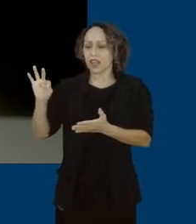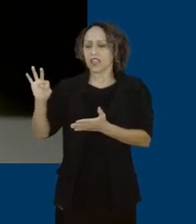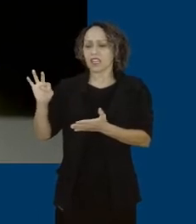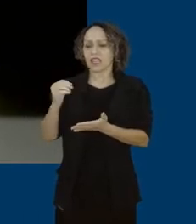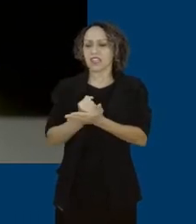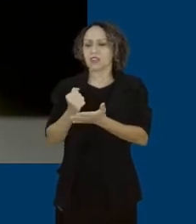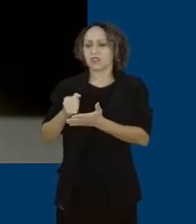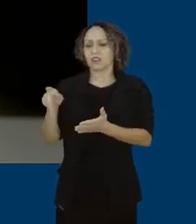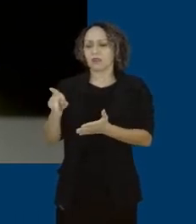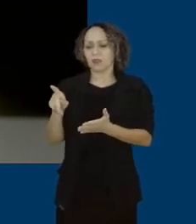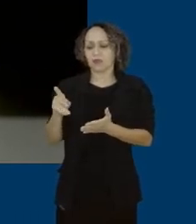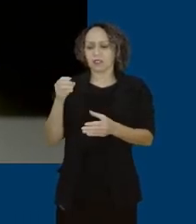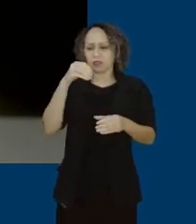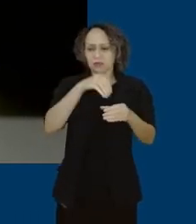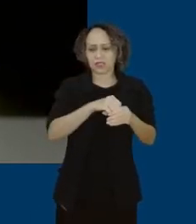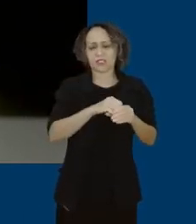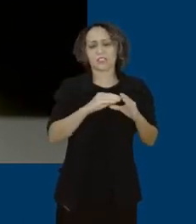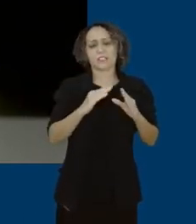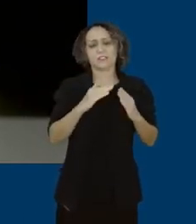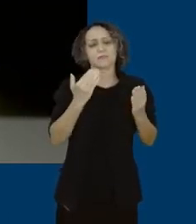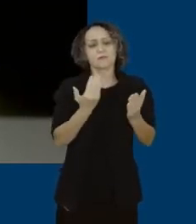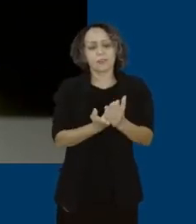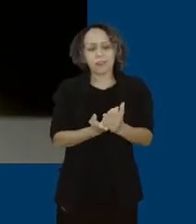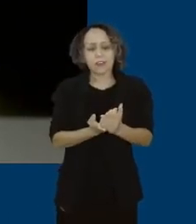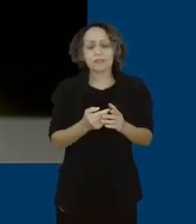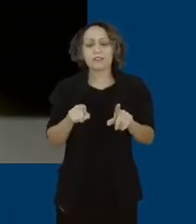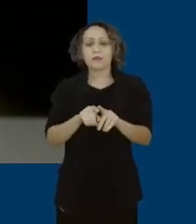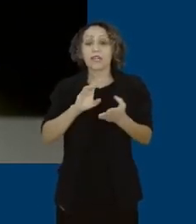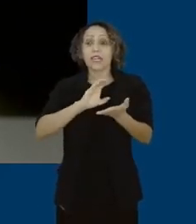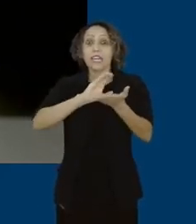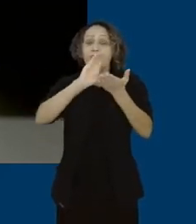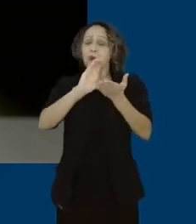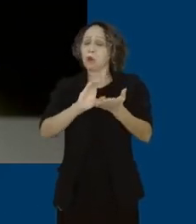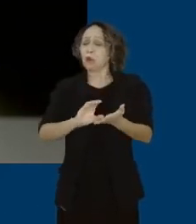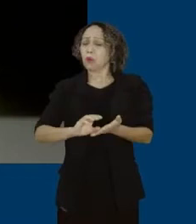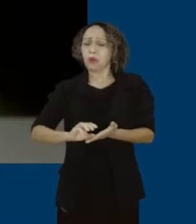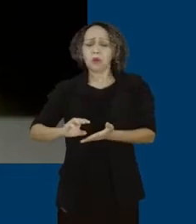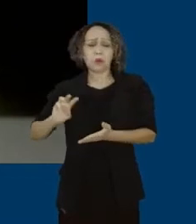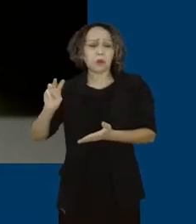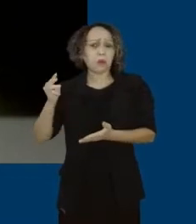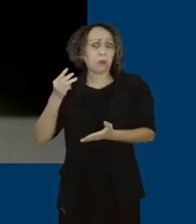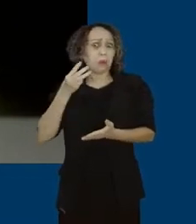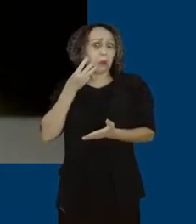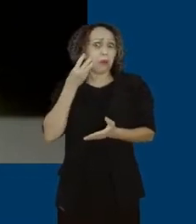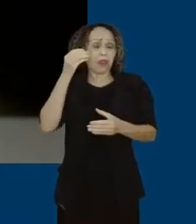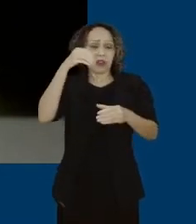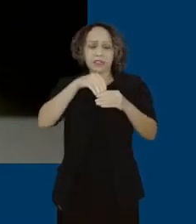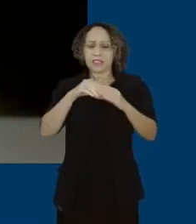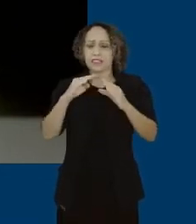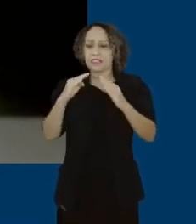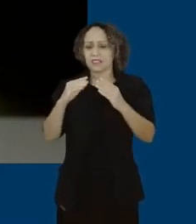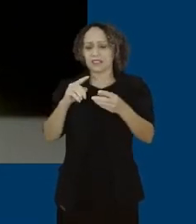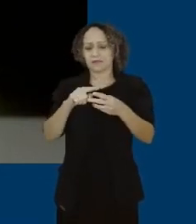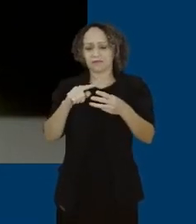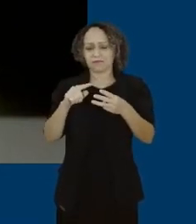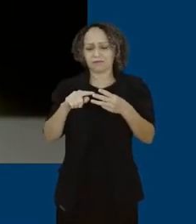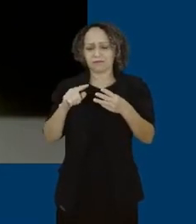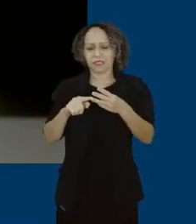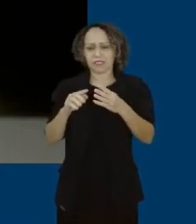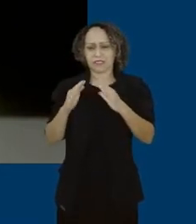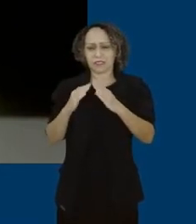recursos milionários para essas três escolas. E a OSCIPs, que